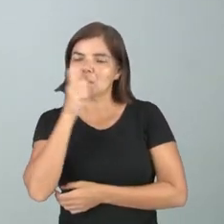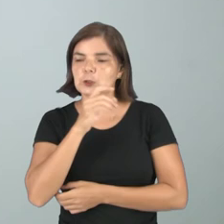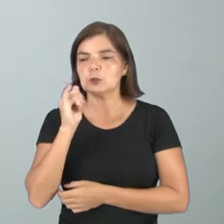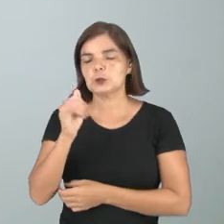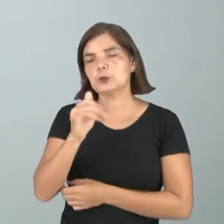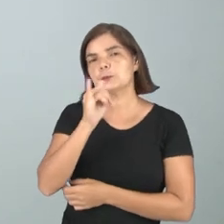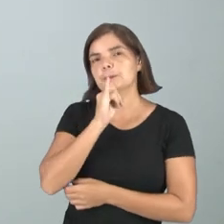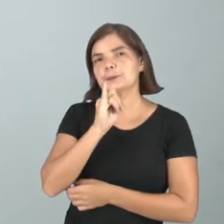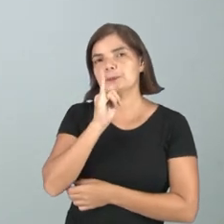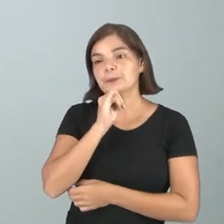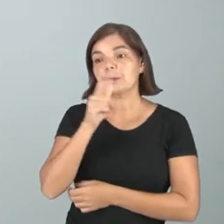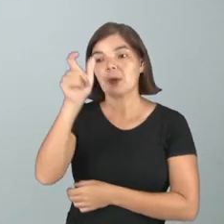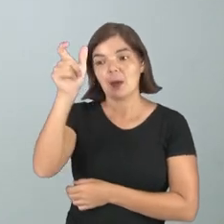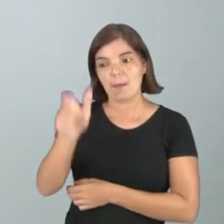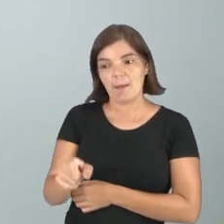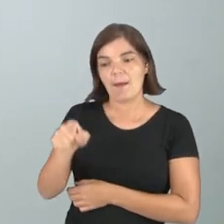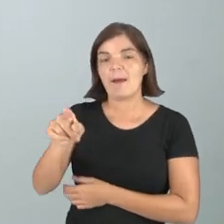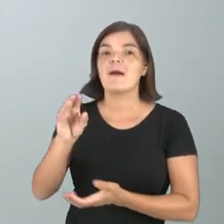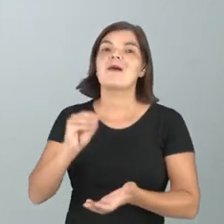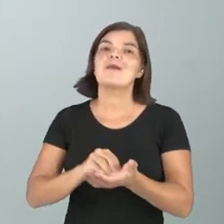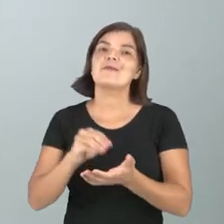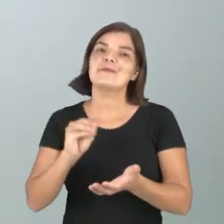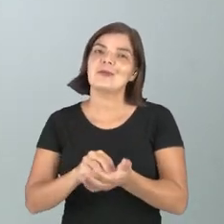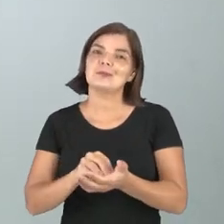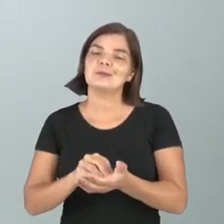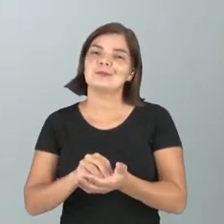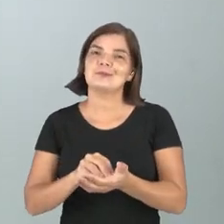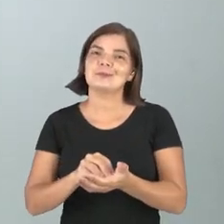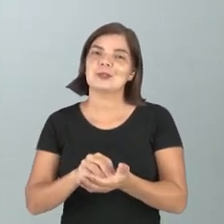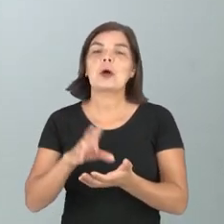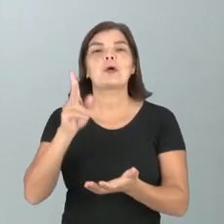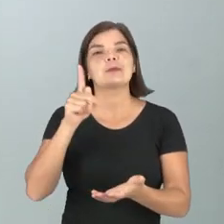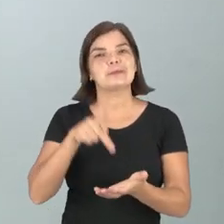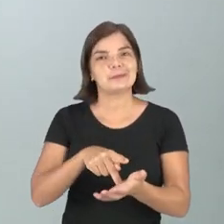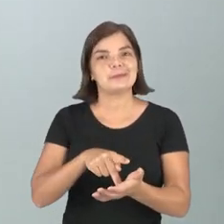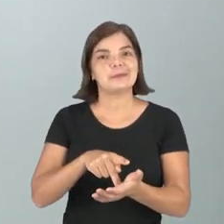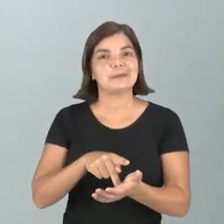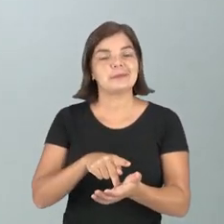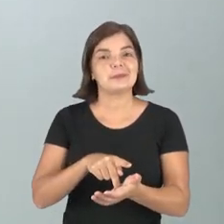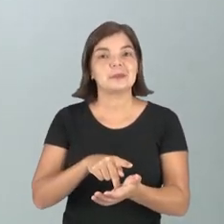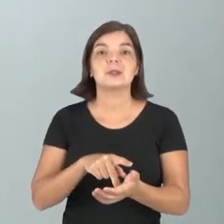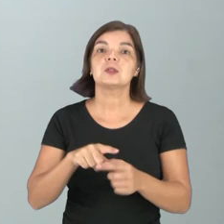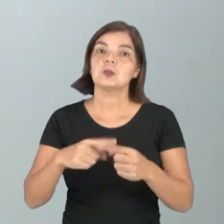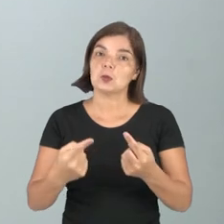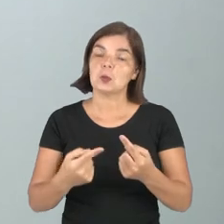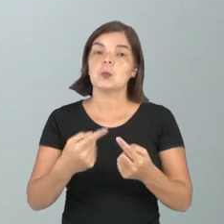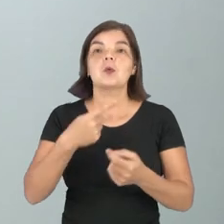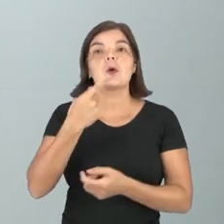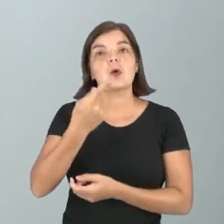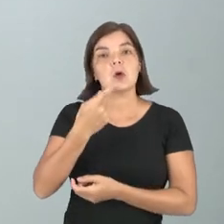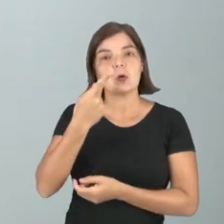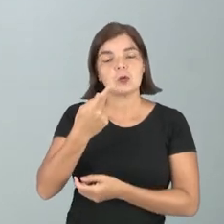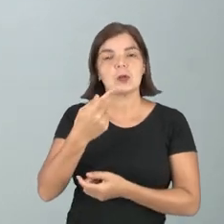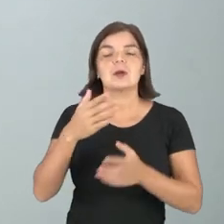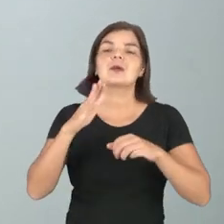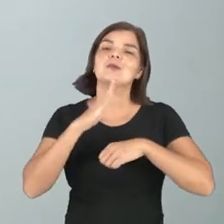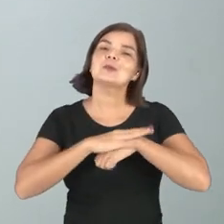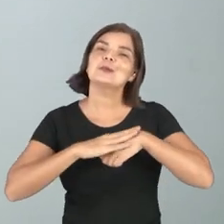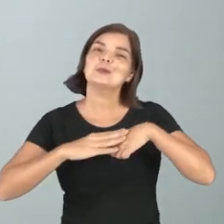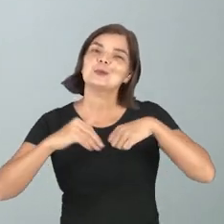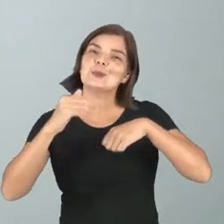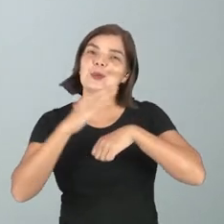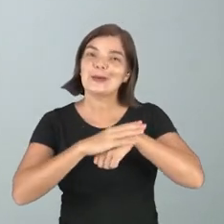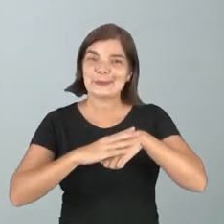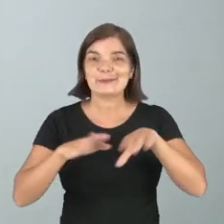que ela falta com a verdade. Então, a forma como foi falado, a branda suaviza dizer que tal